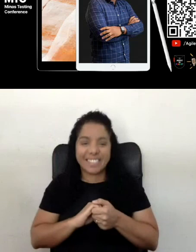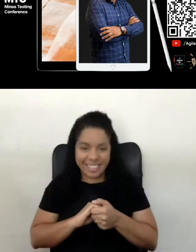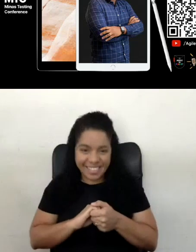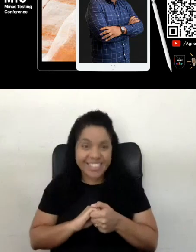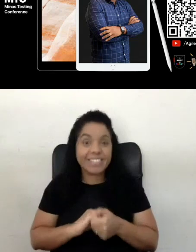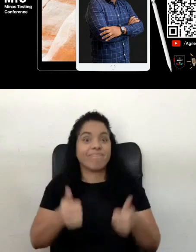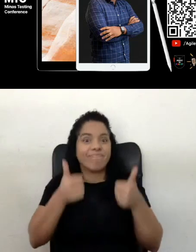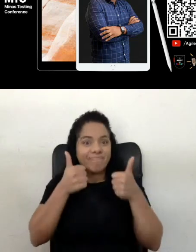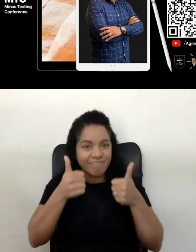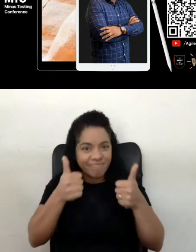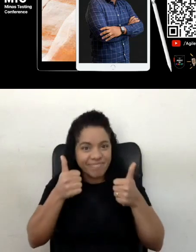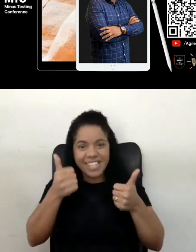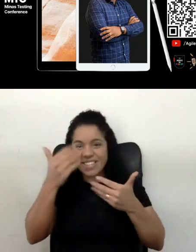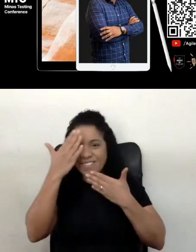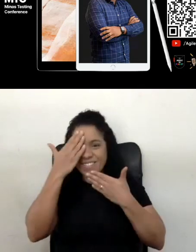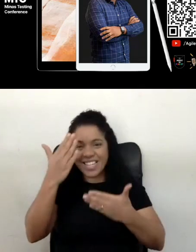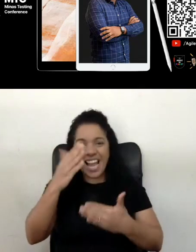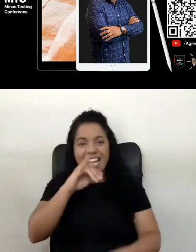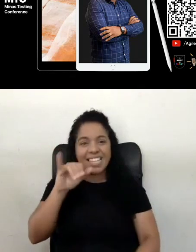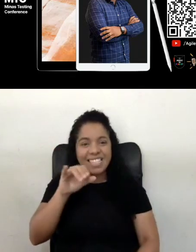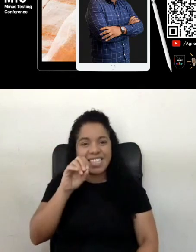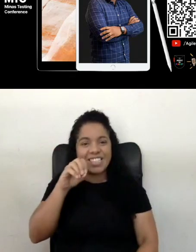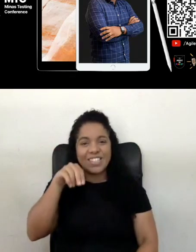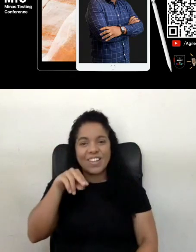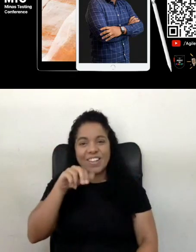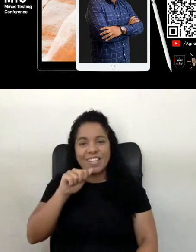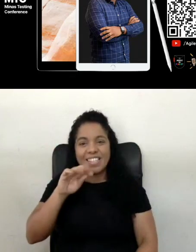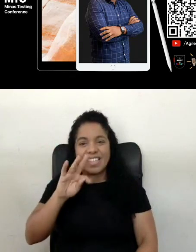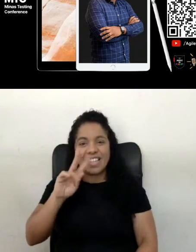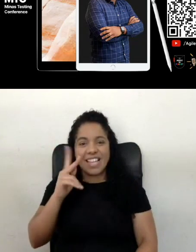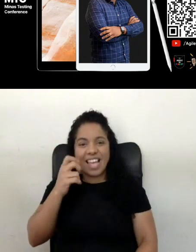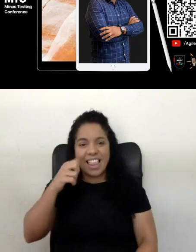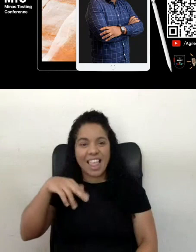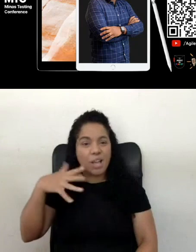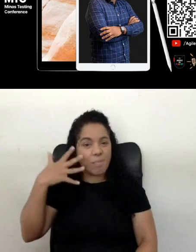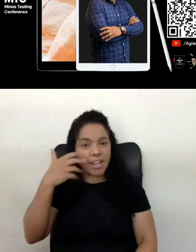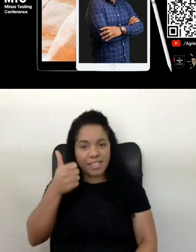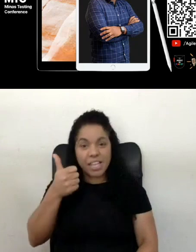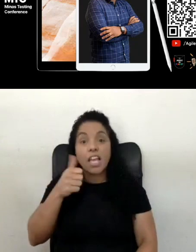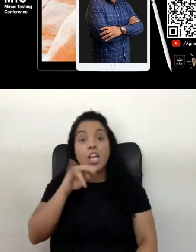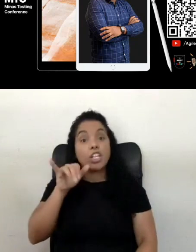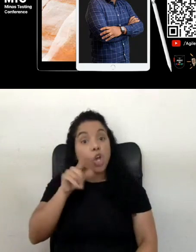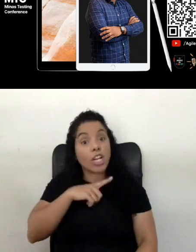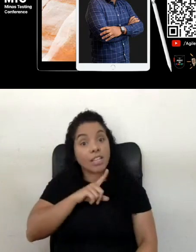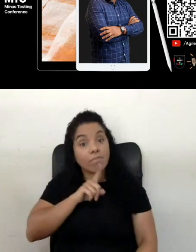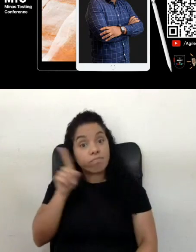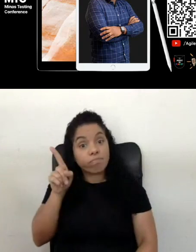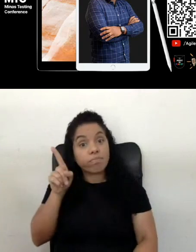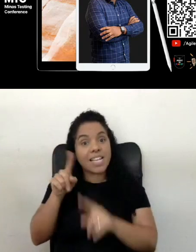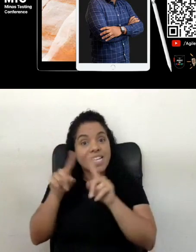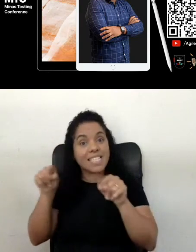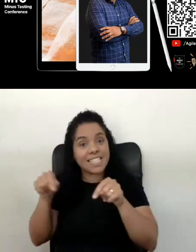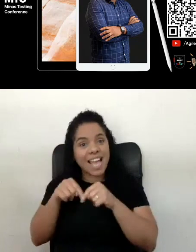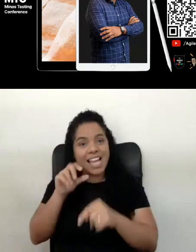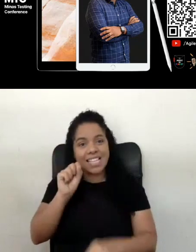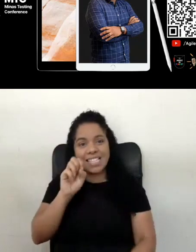Beleza, obrigada, Jonathan, obrigada pela palestra, super legal, gente, o Jonathan vai estar lá na session, se vocês quiserem trocar